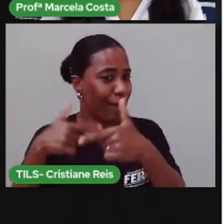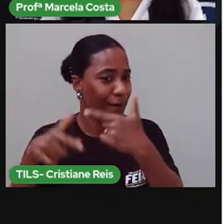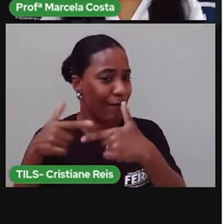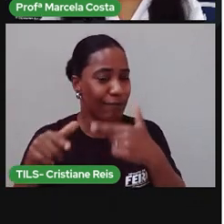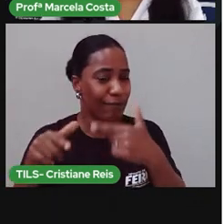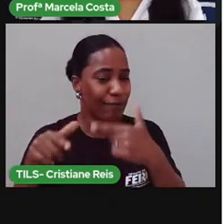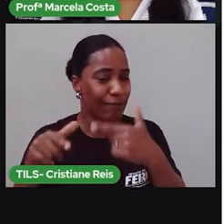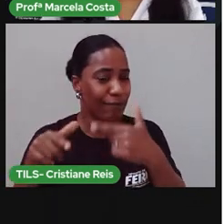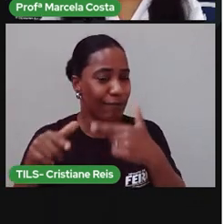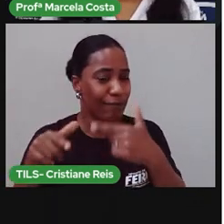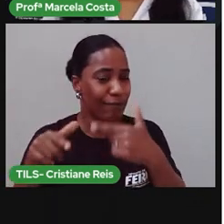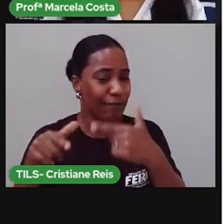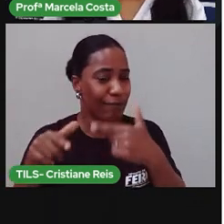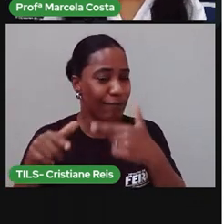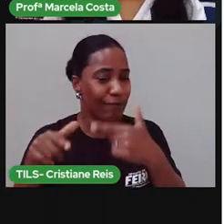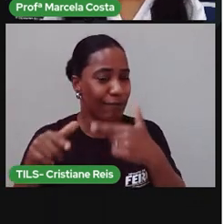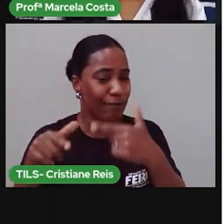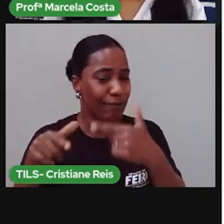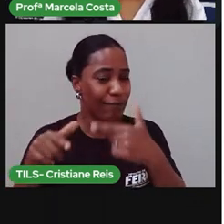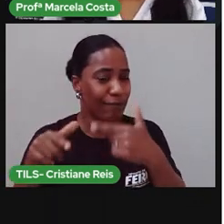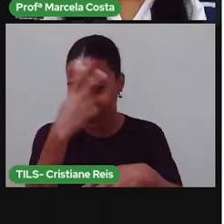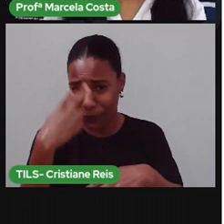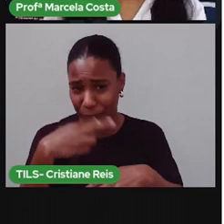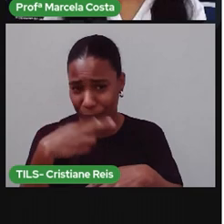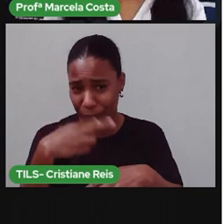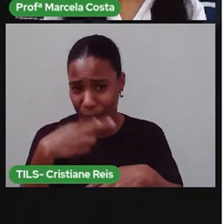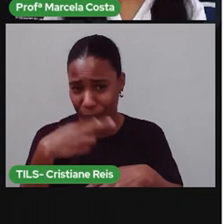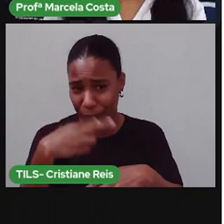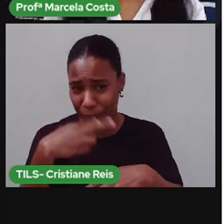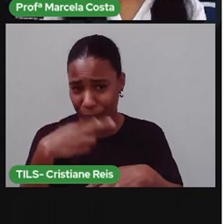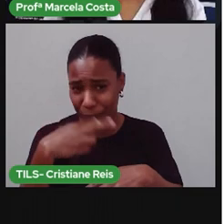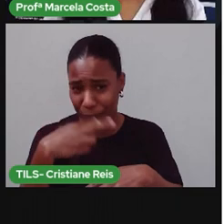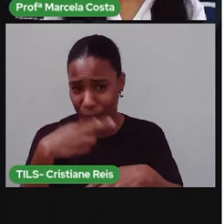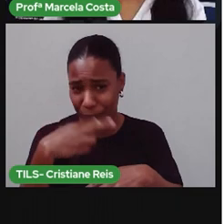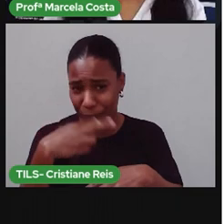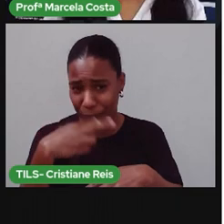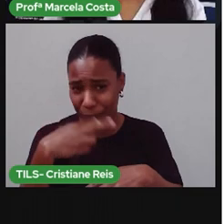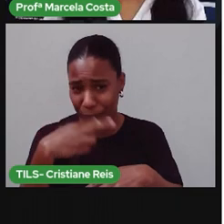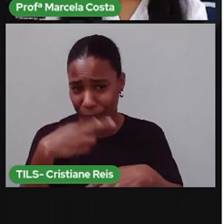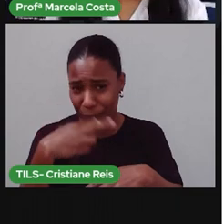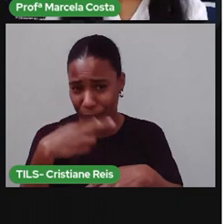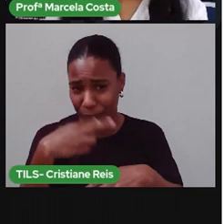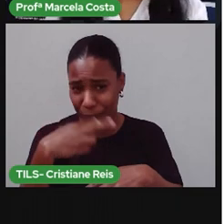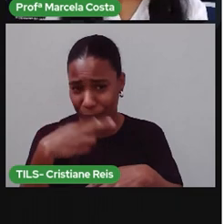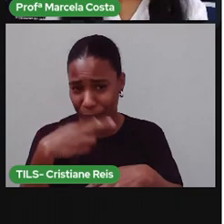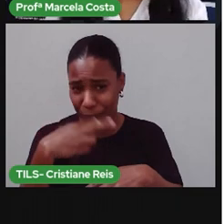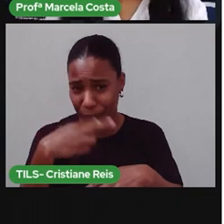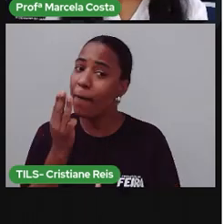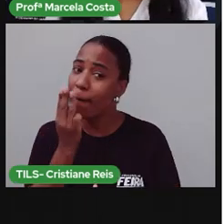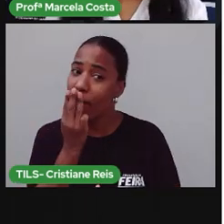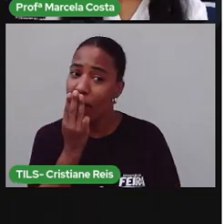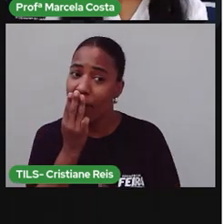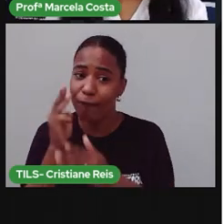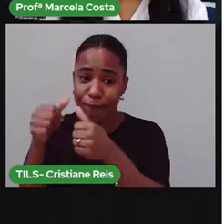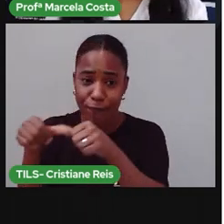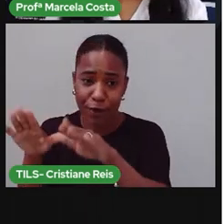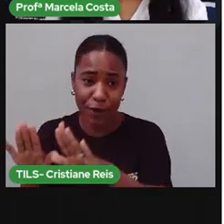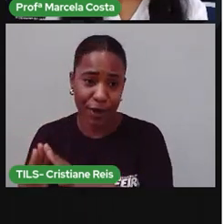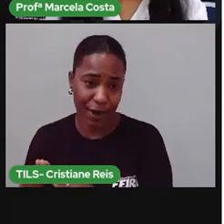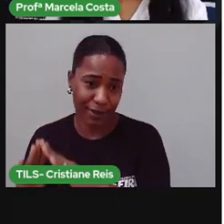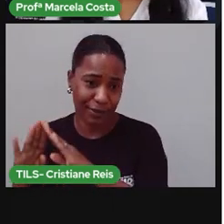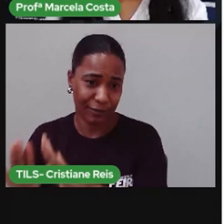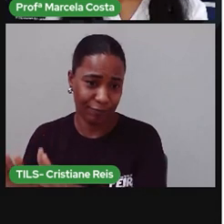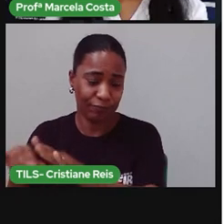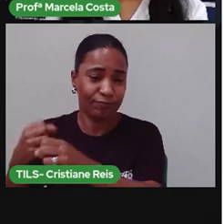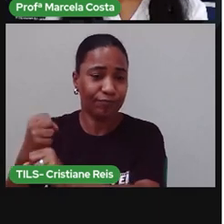dizendo que ele ia trabalhar, porque ele precisava trabalhar para comprar as coisas de casa, e que Mônica ia ficar em casa cuidando